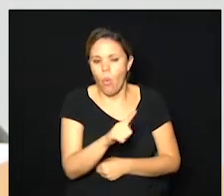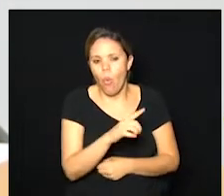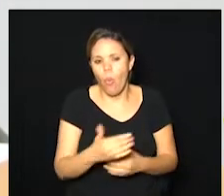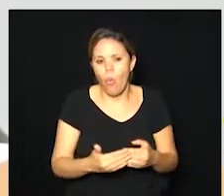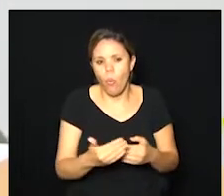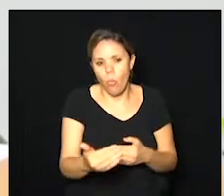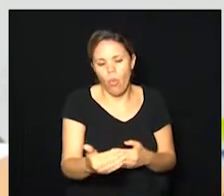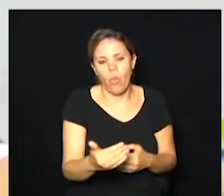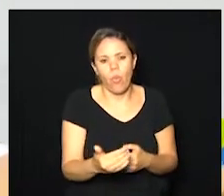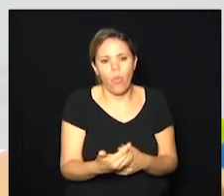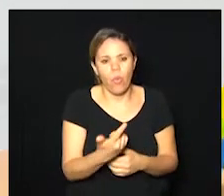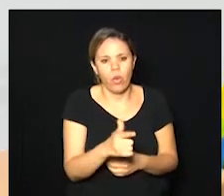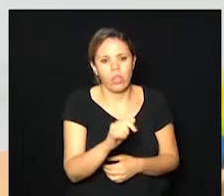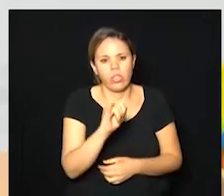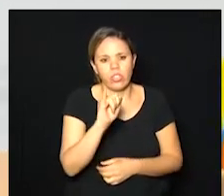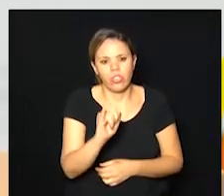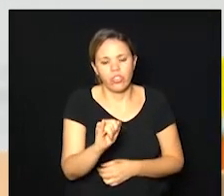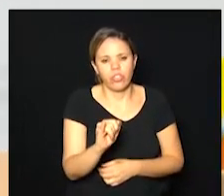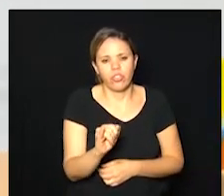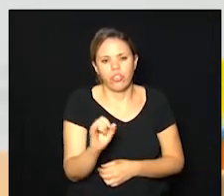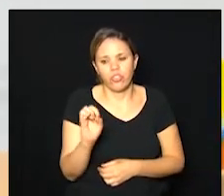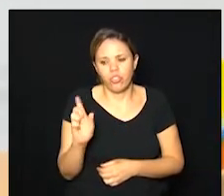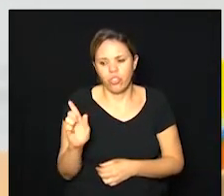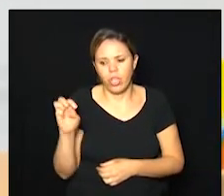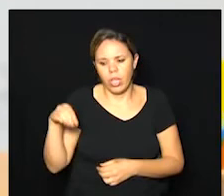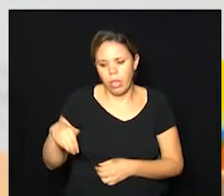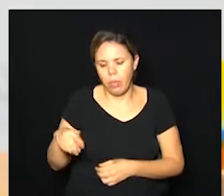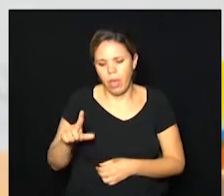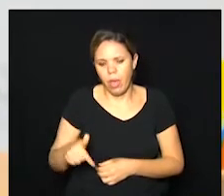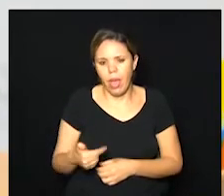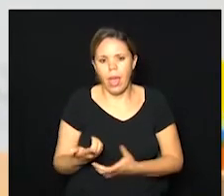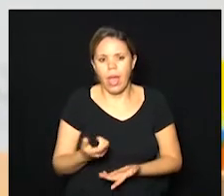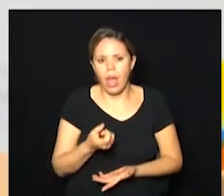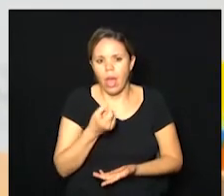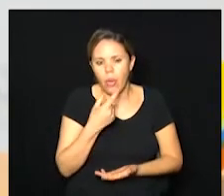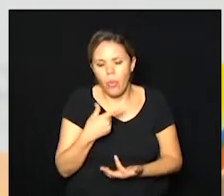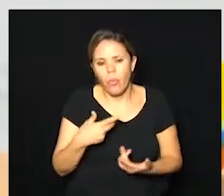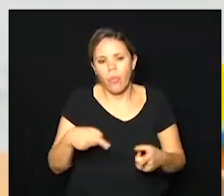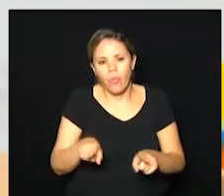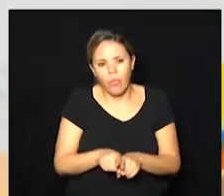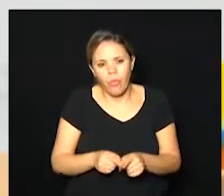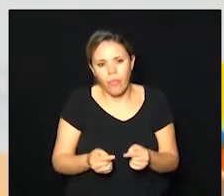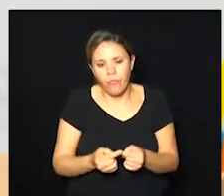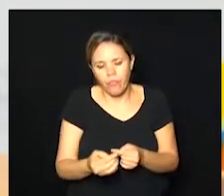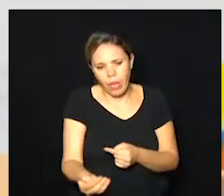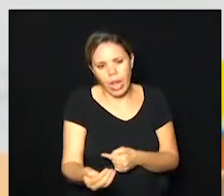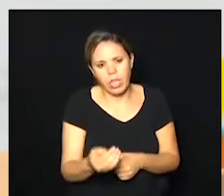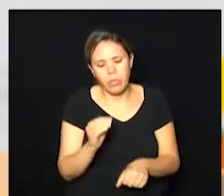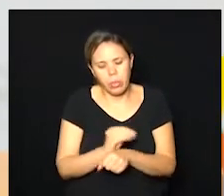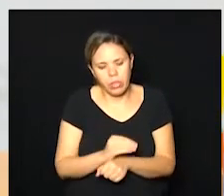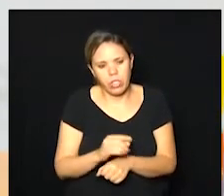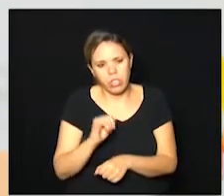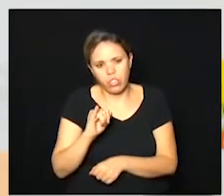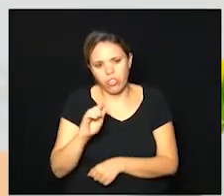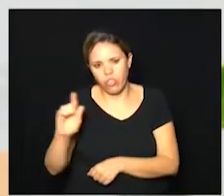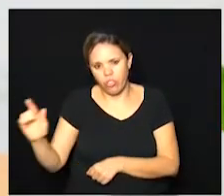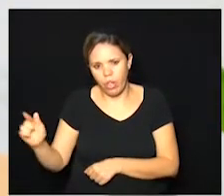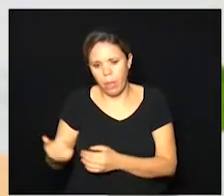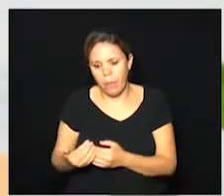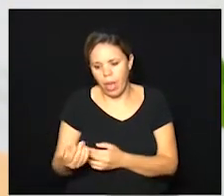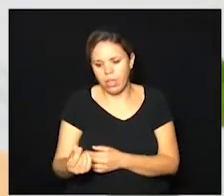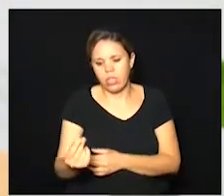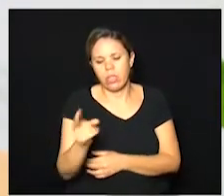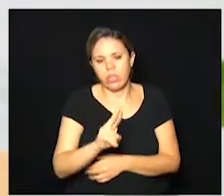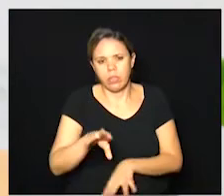longo prazo então o IgM costuma ser uma proteína mais de fase aguda e a IgG é de mais longo